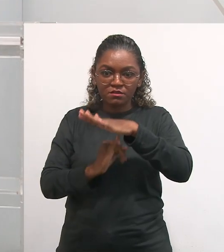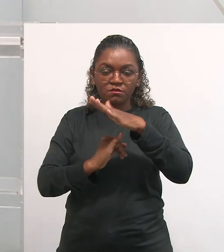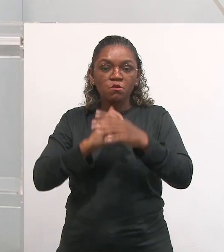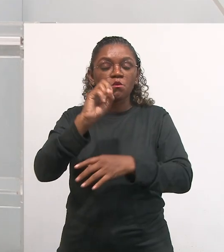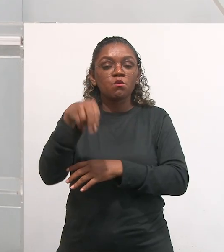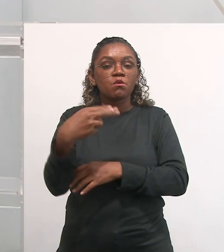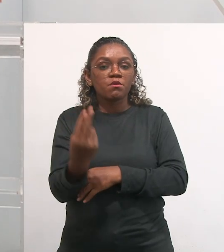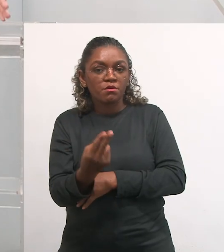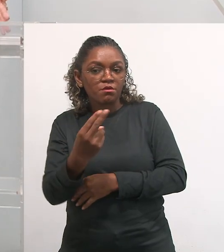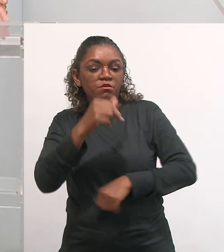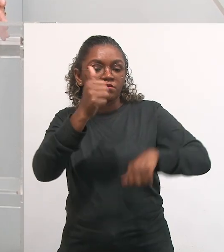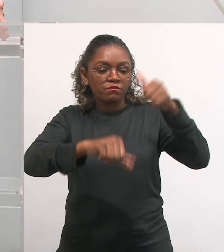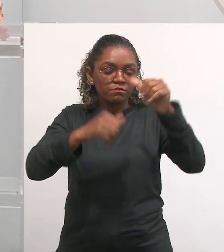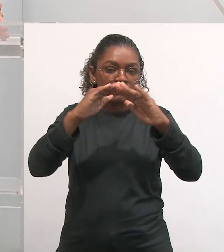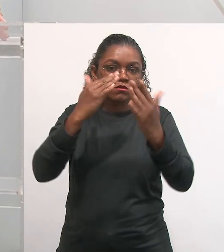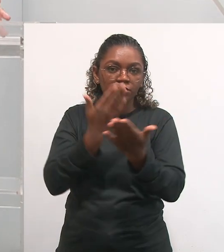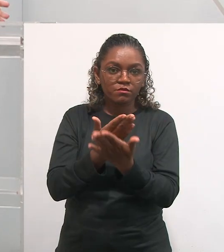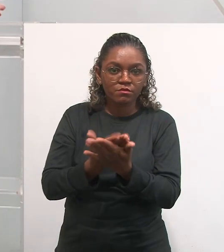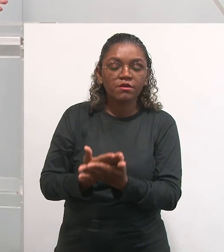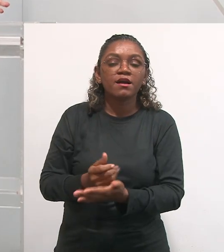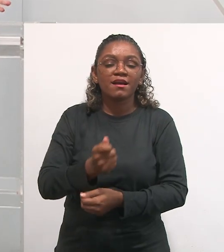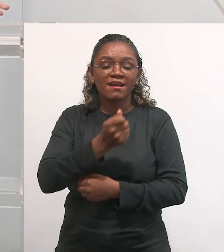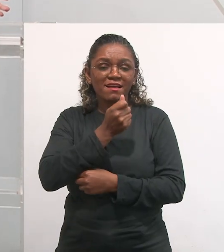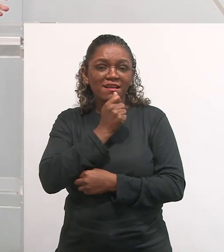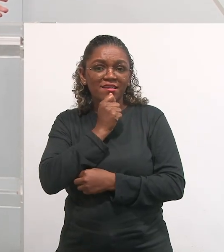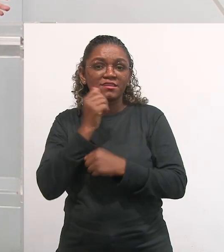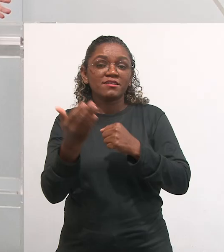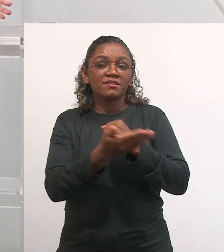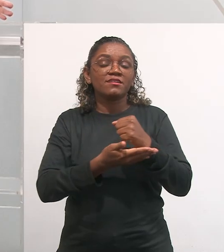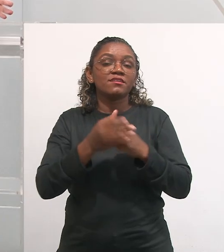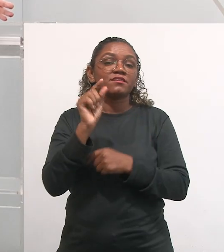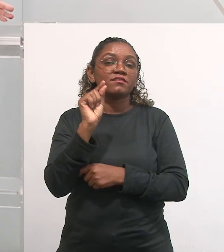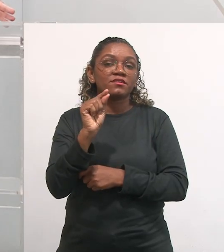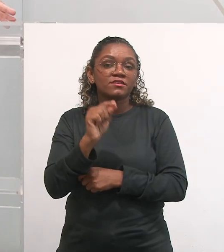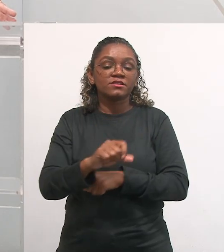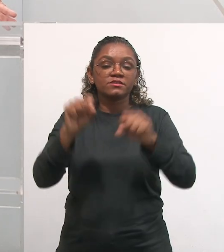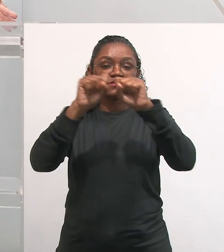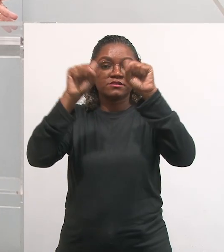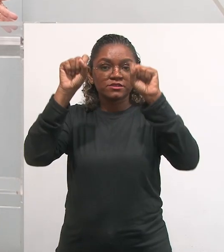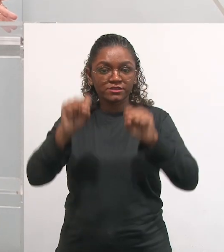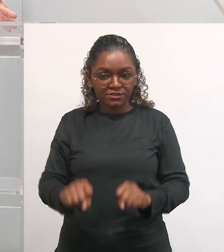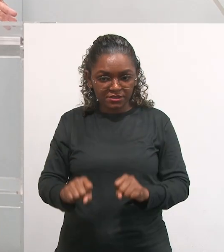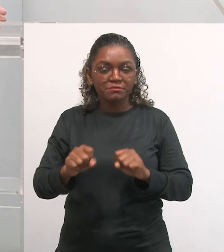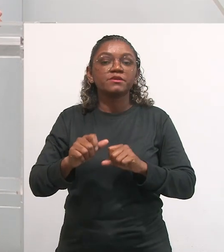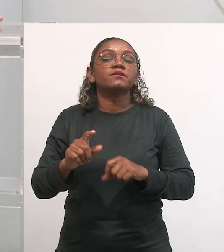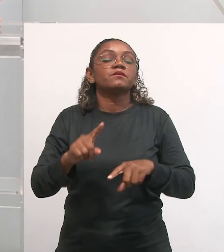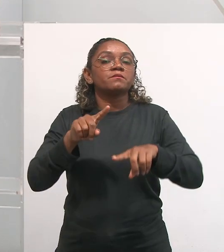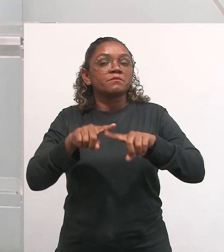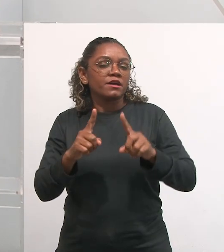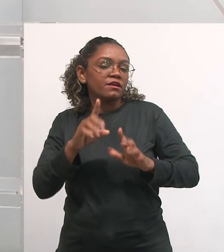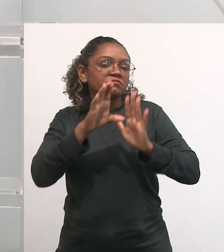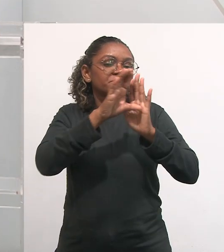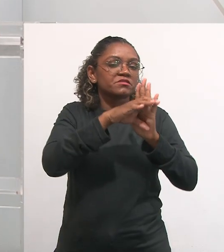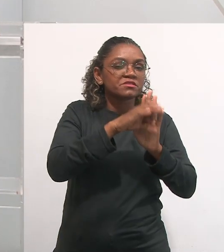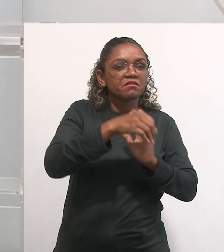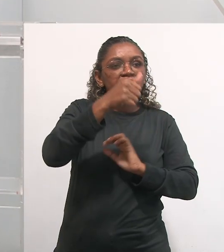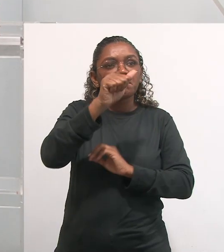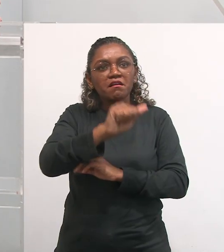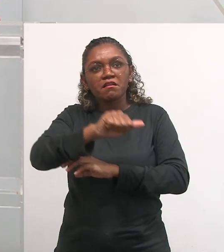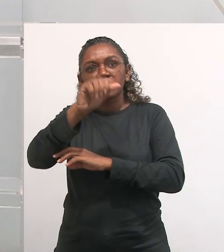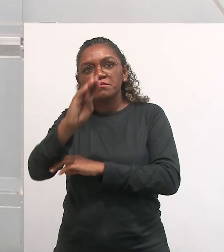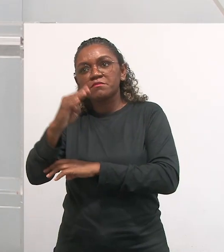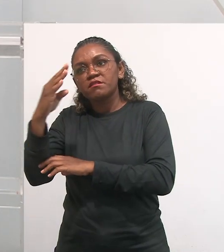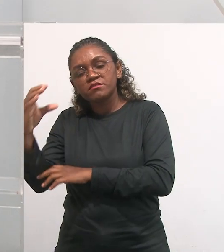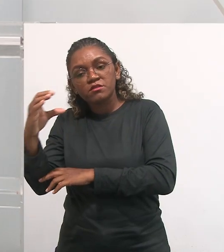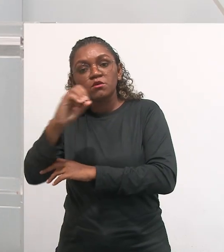institucional ou de avaliação escolar, ele ainda é baseado no sistema de notação. Mesmo que, às vezes, sejam conceitos como A,